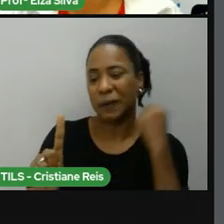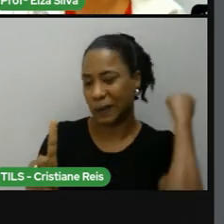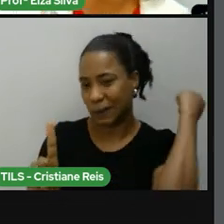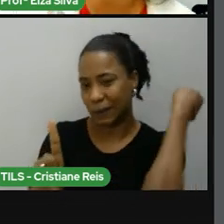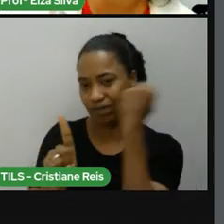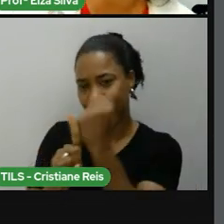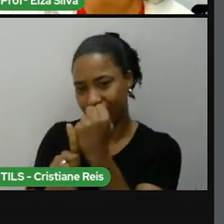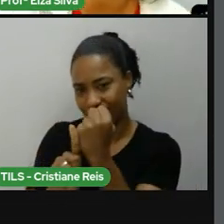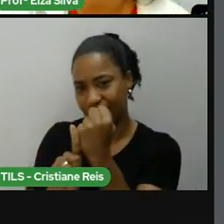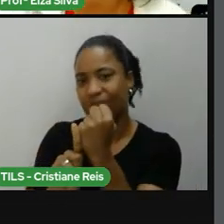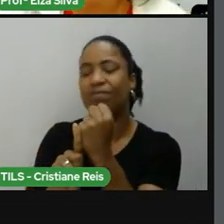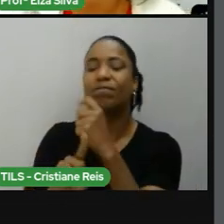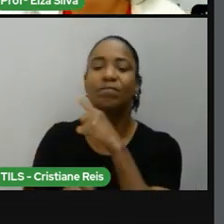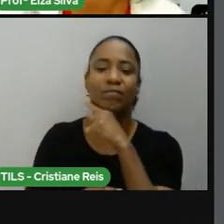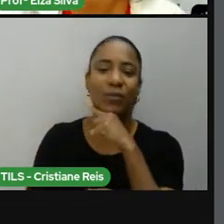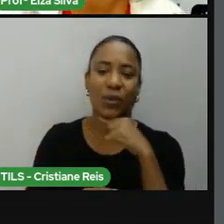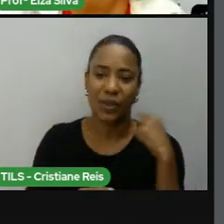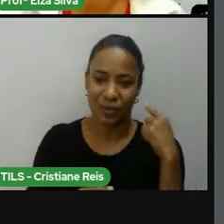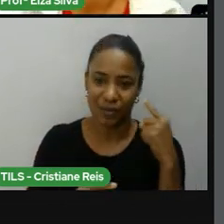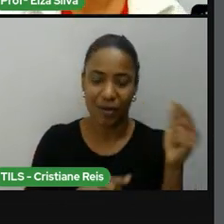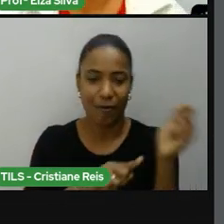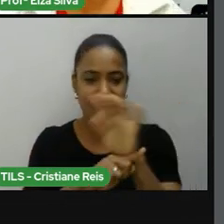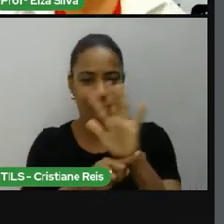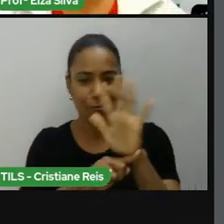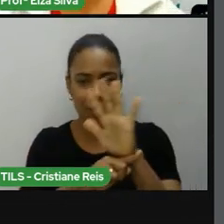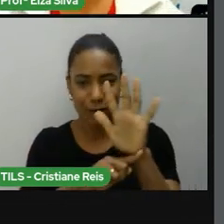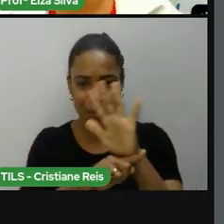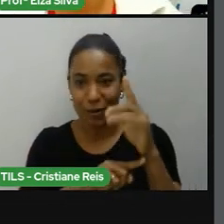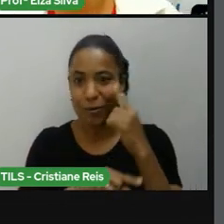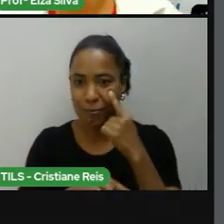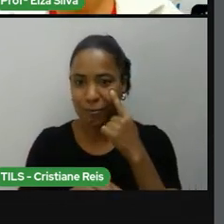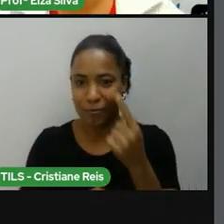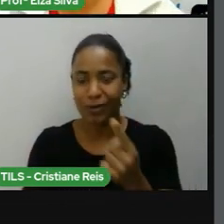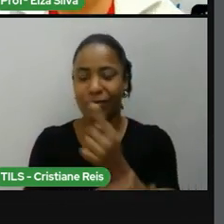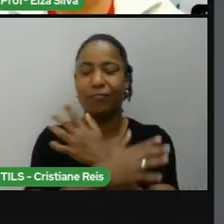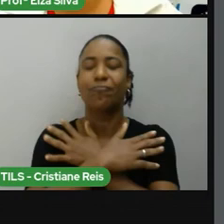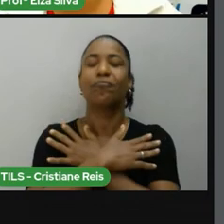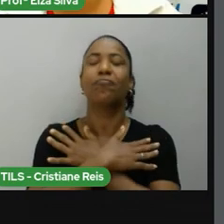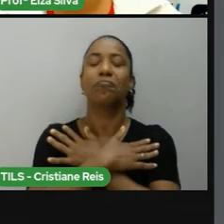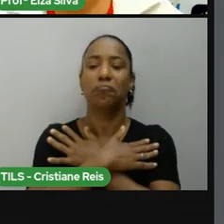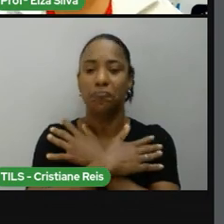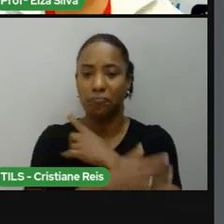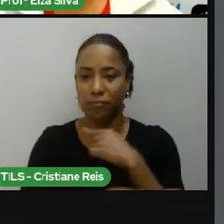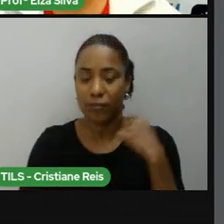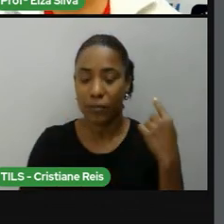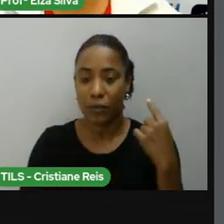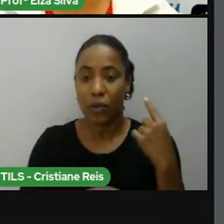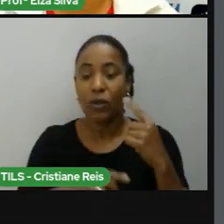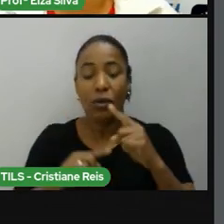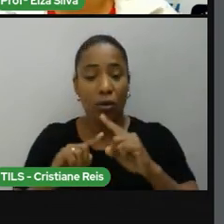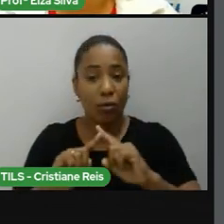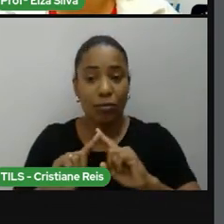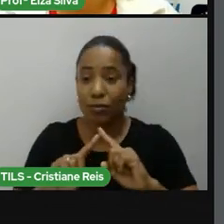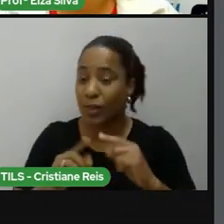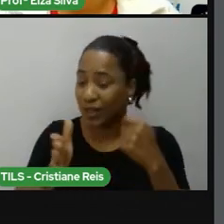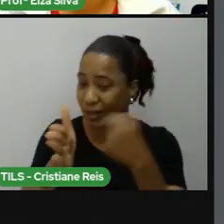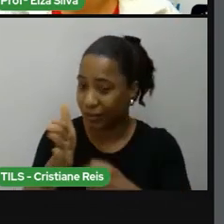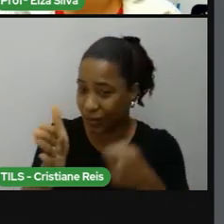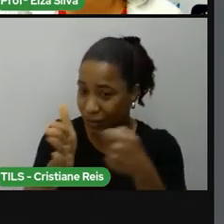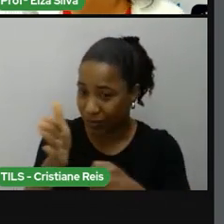como vocês viram no vídeo. Porque ele lutou valente e pacificamente,